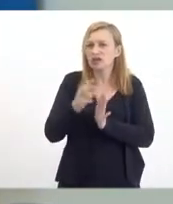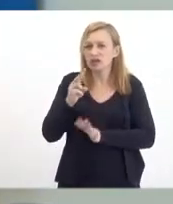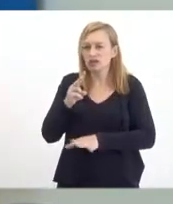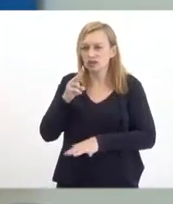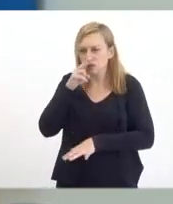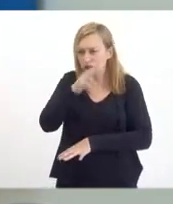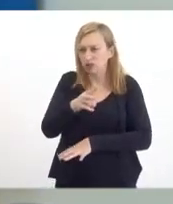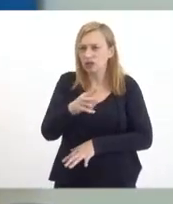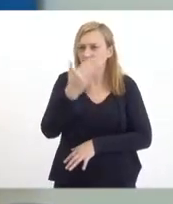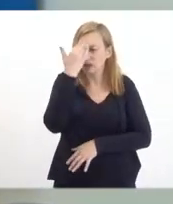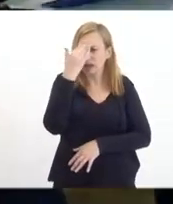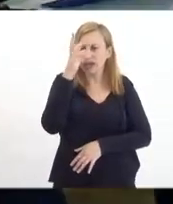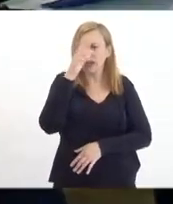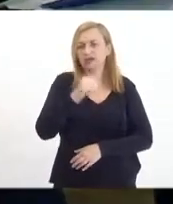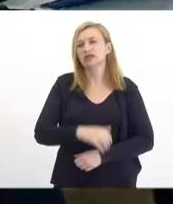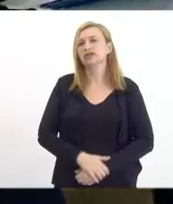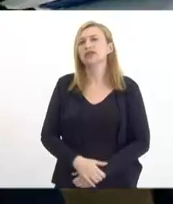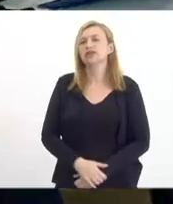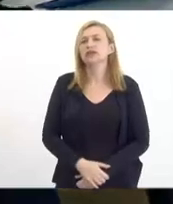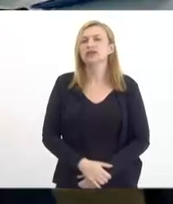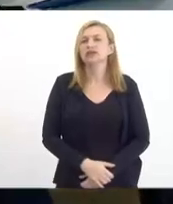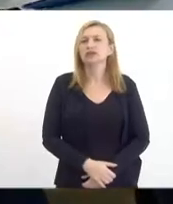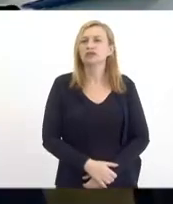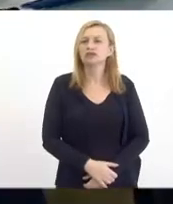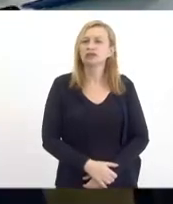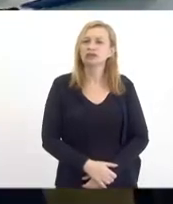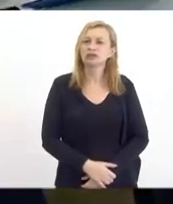Obrigado, gente. Obrigado,